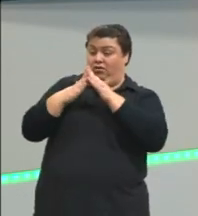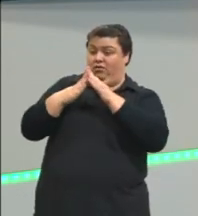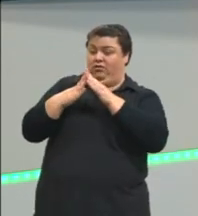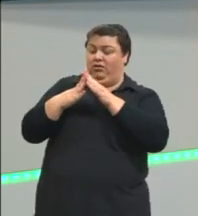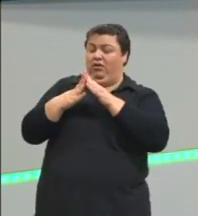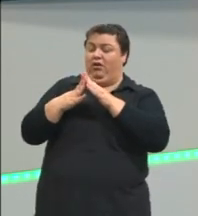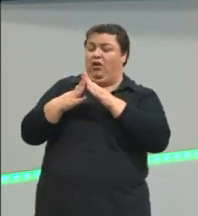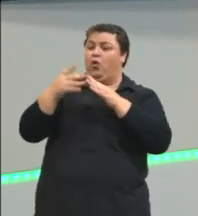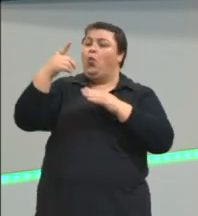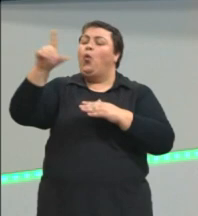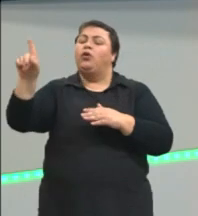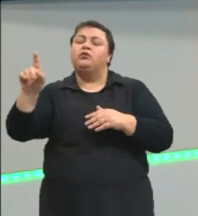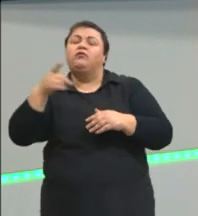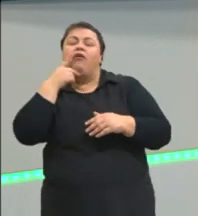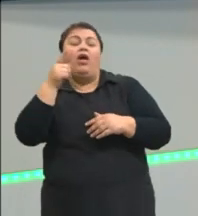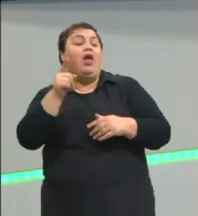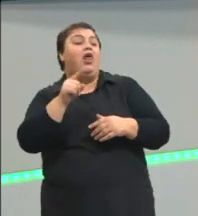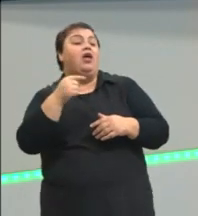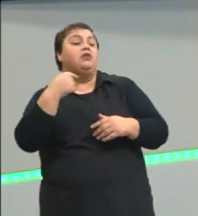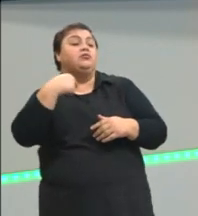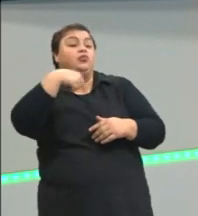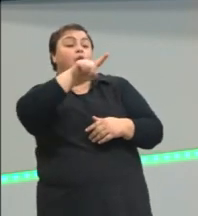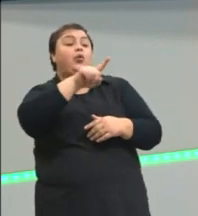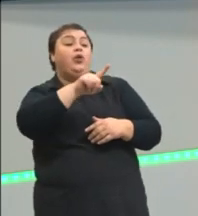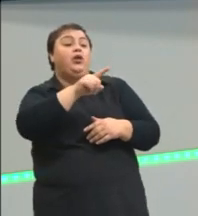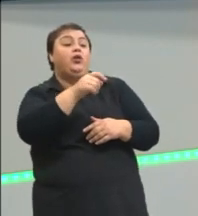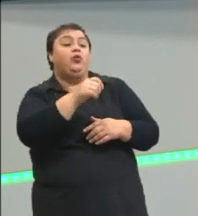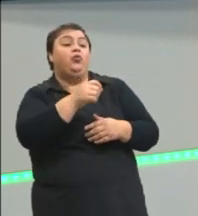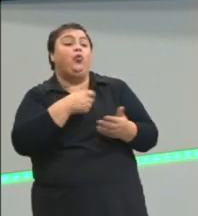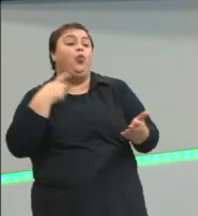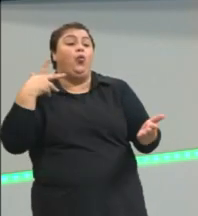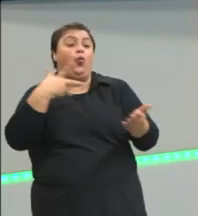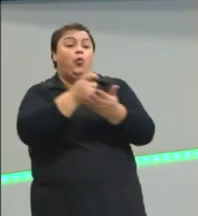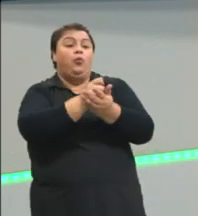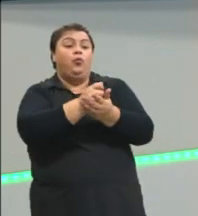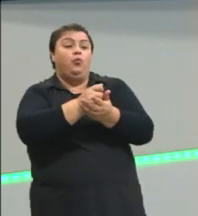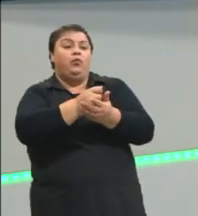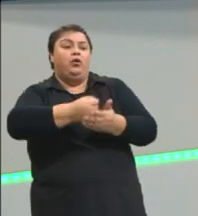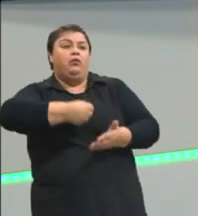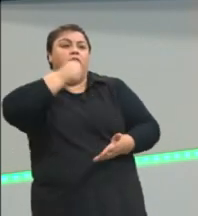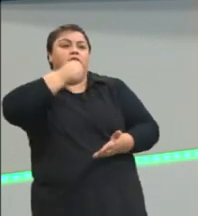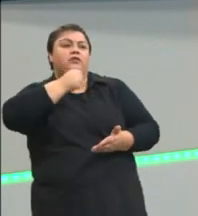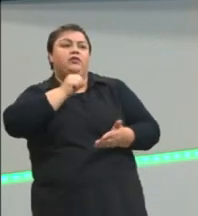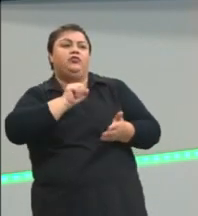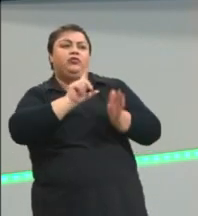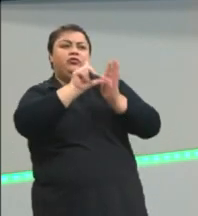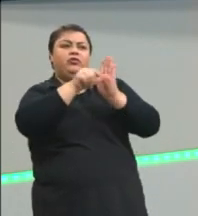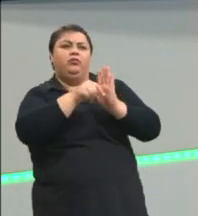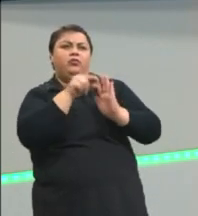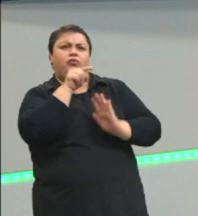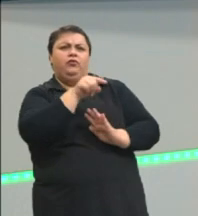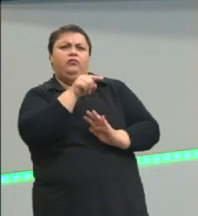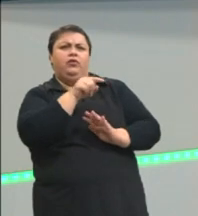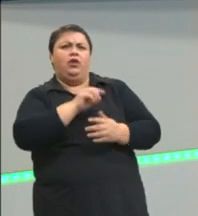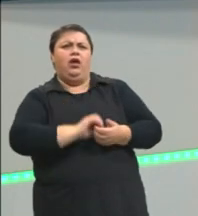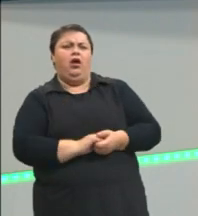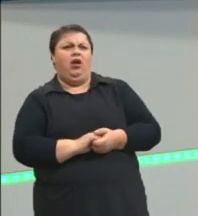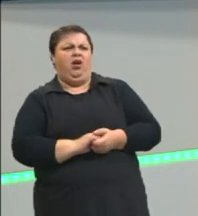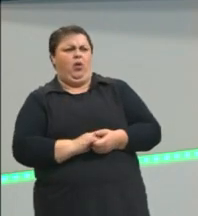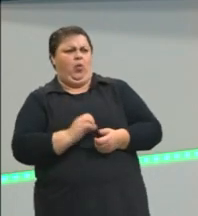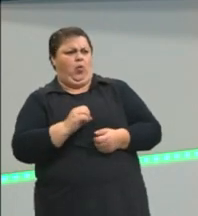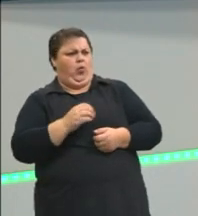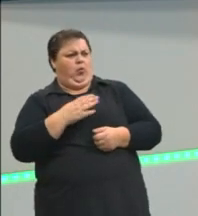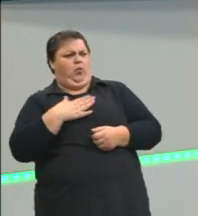E o segundo diz, estou indo comprar umas cervejas e apareço lá depois. Beleza? Opa, não são crianças. Comprar